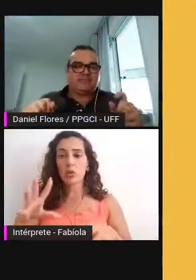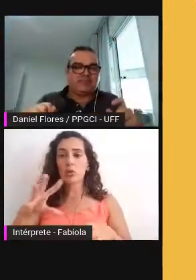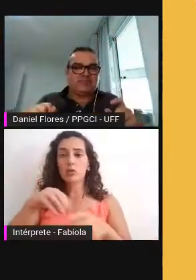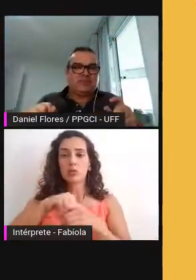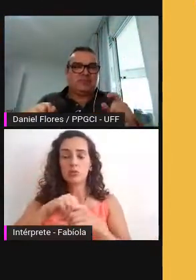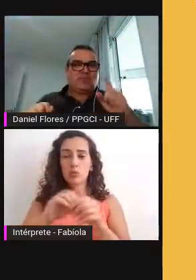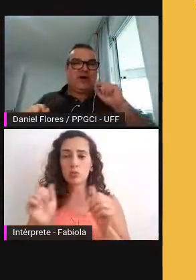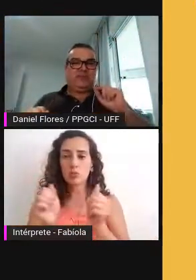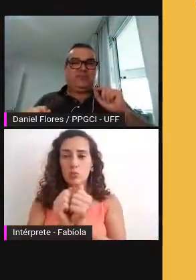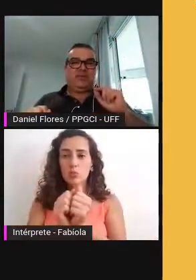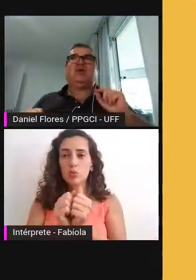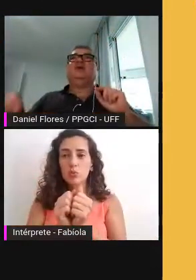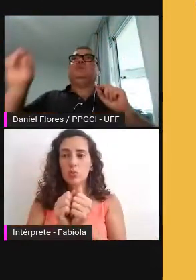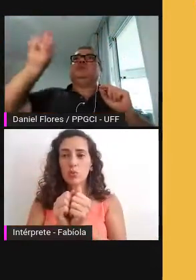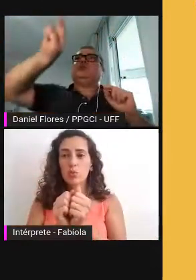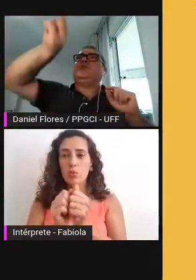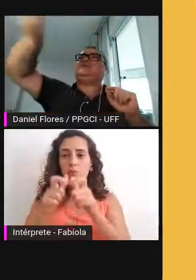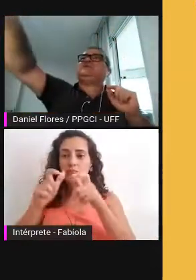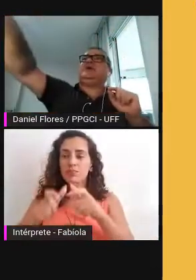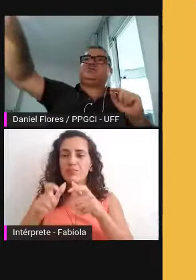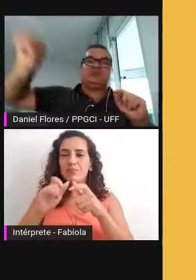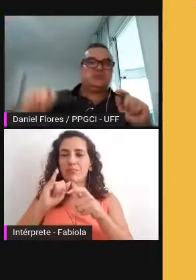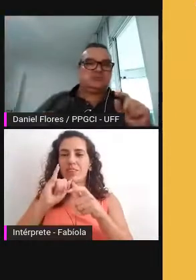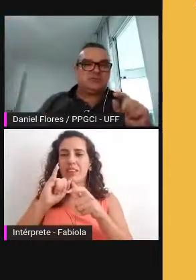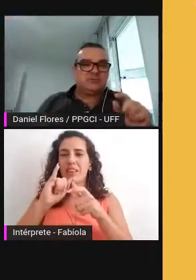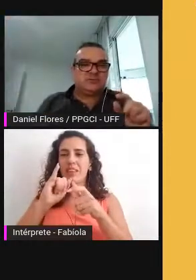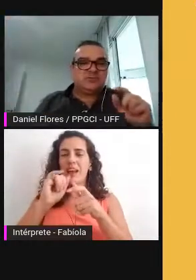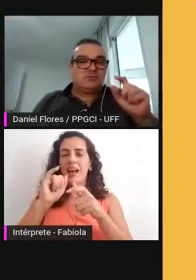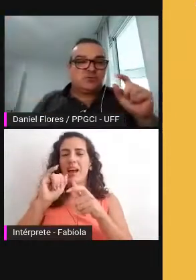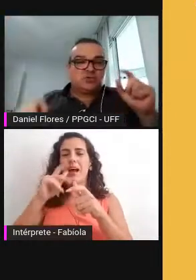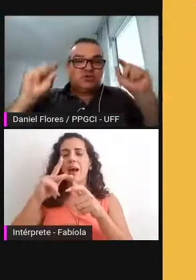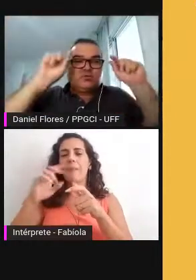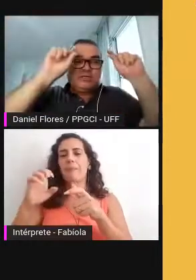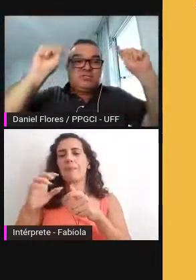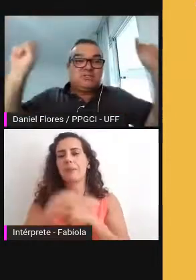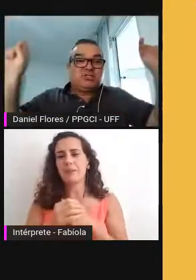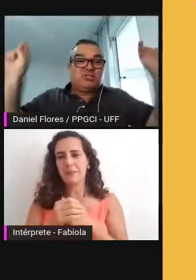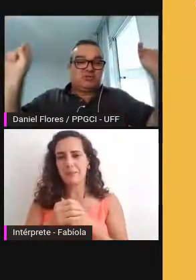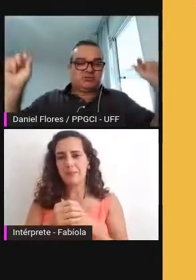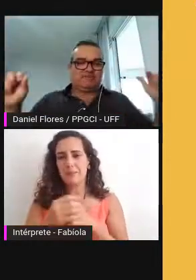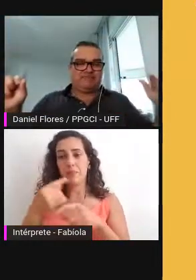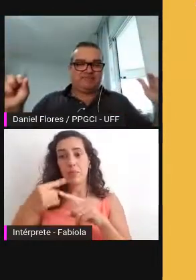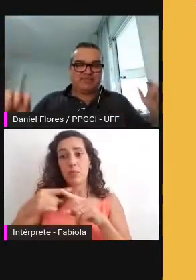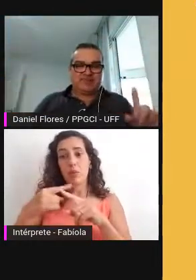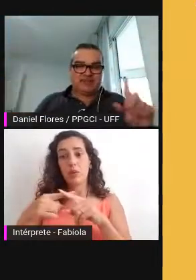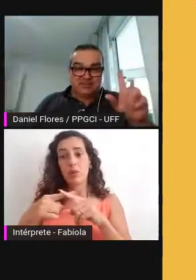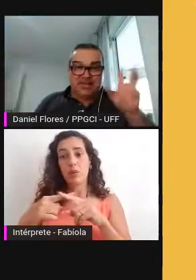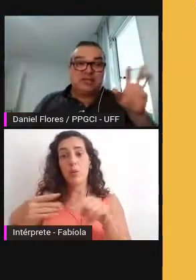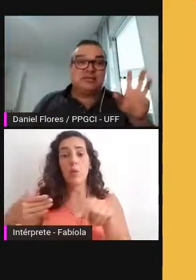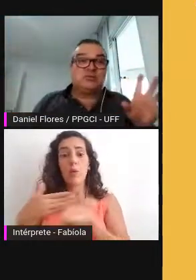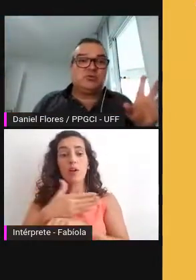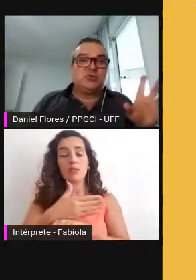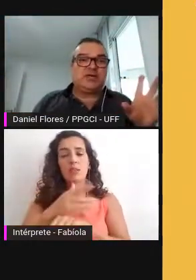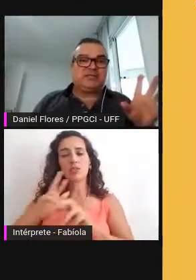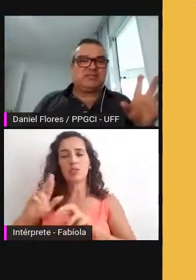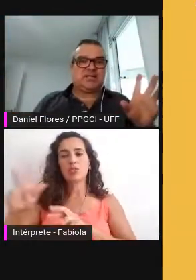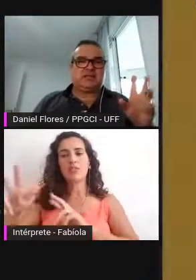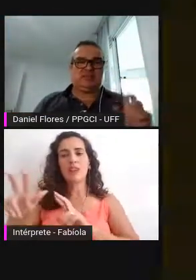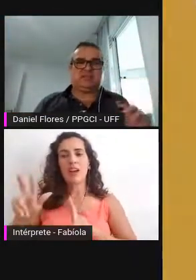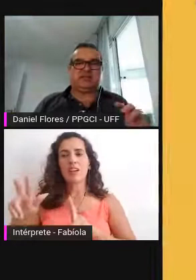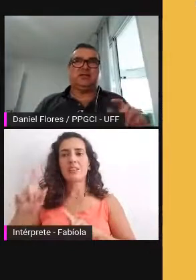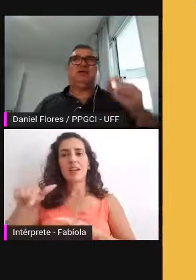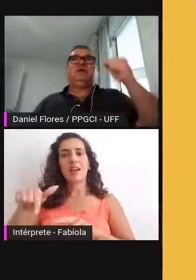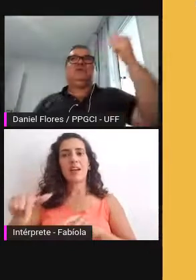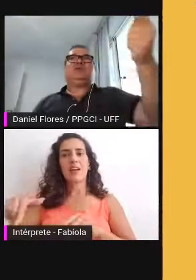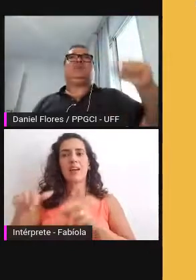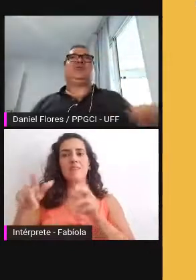ali no IP porque o acesso continua distinto isso é a arquitetura desse